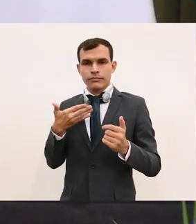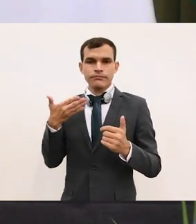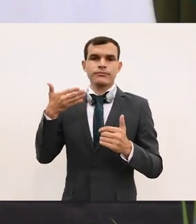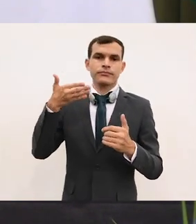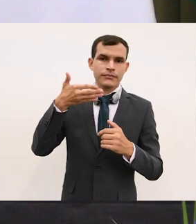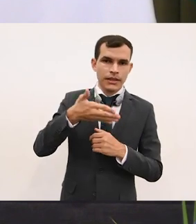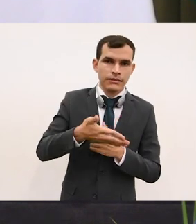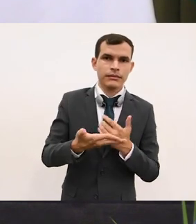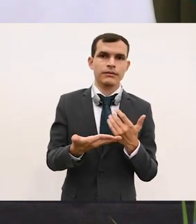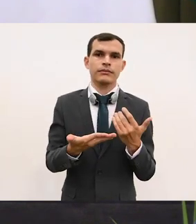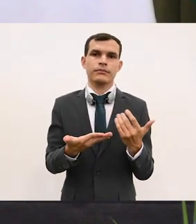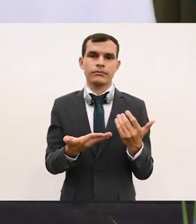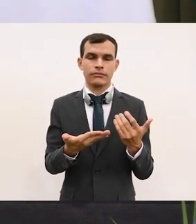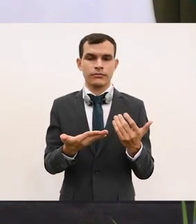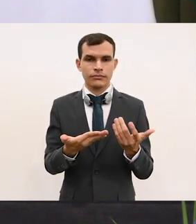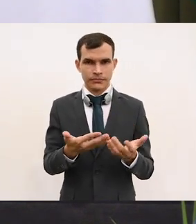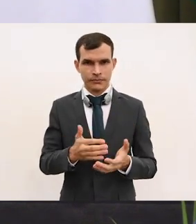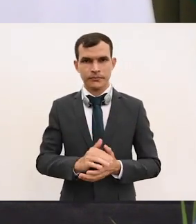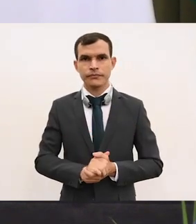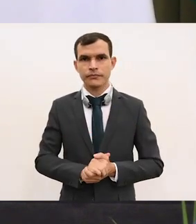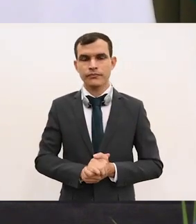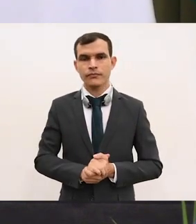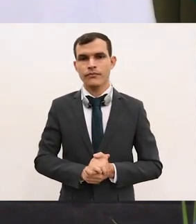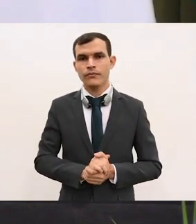estabelecemos pela medida provisória.